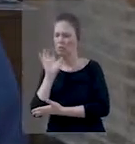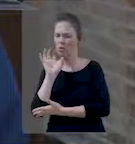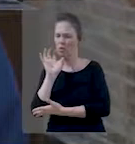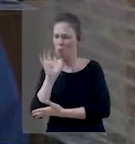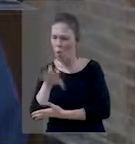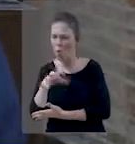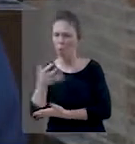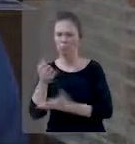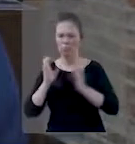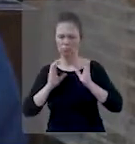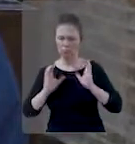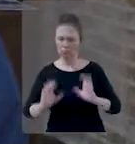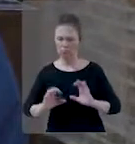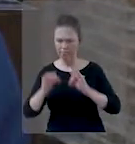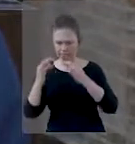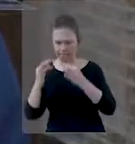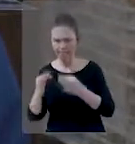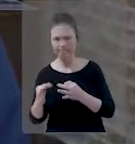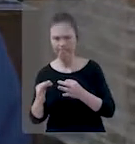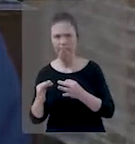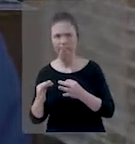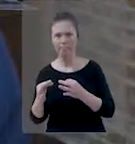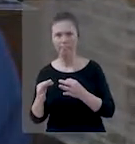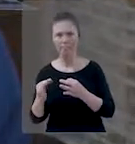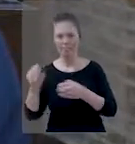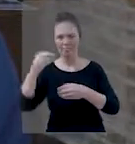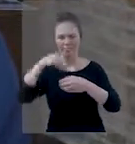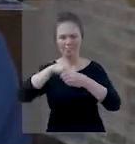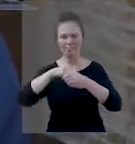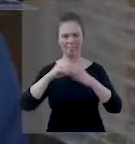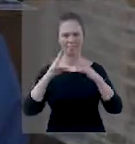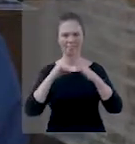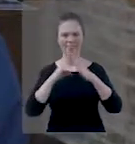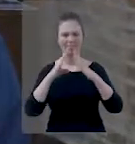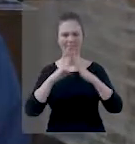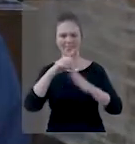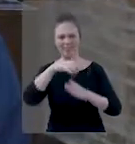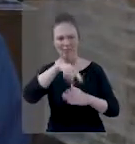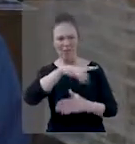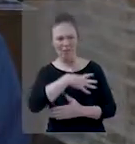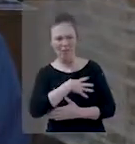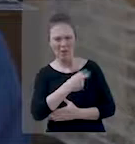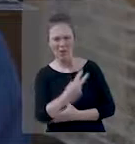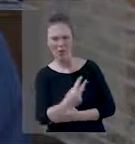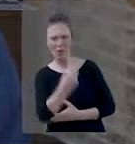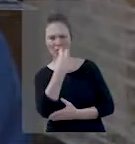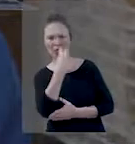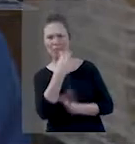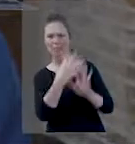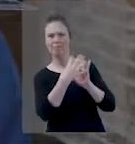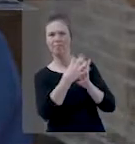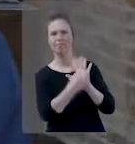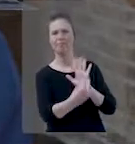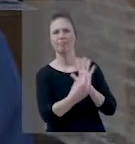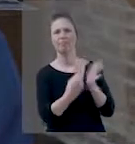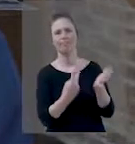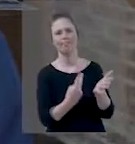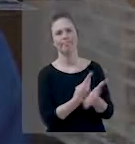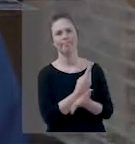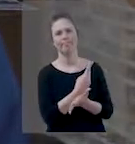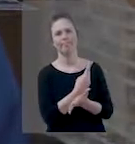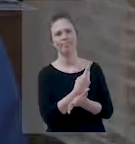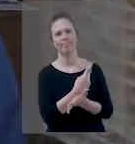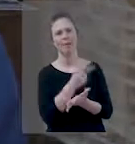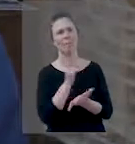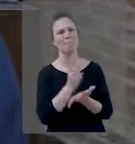Deus, contra os bons princípios divinos, ele cria um ambiente de imoralidade. E o